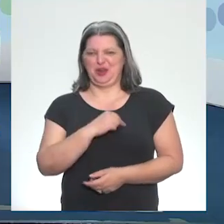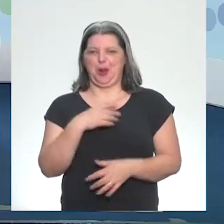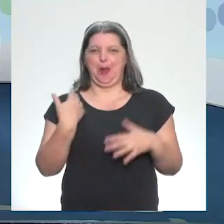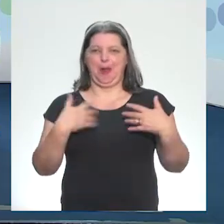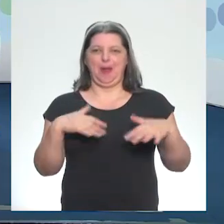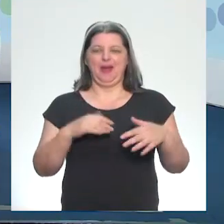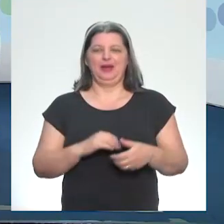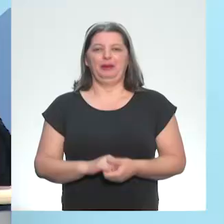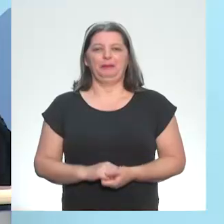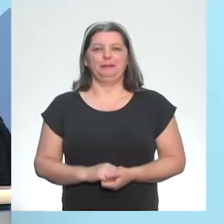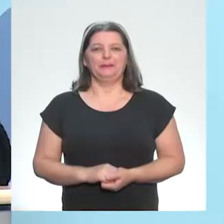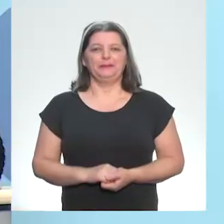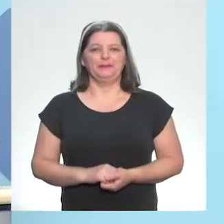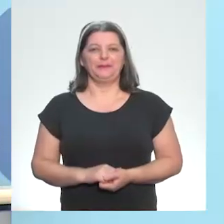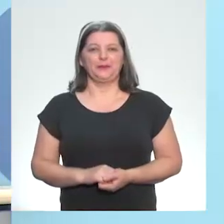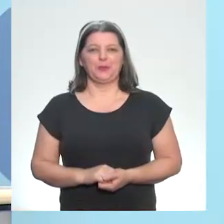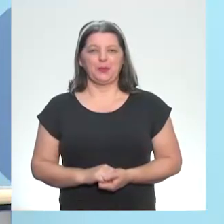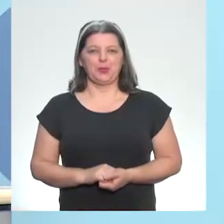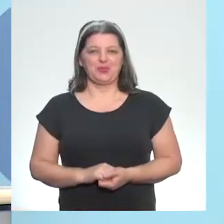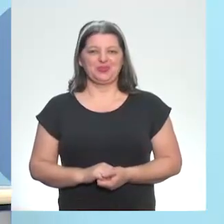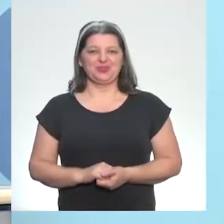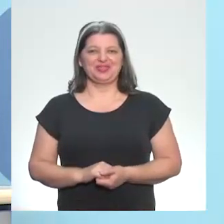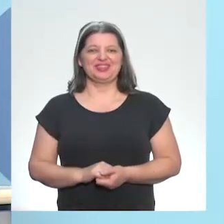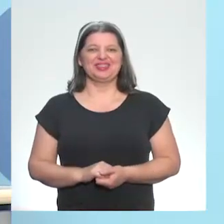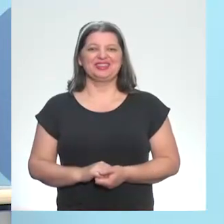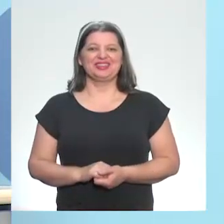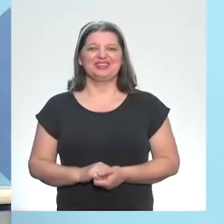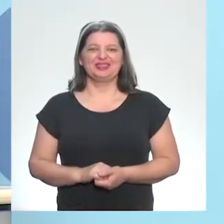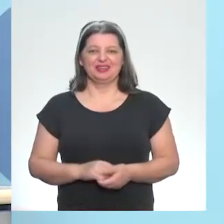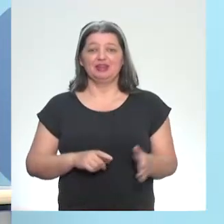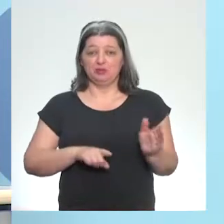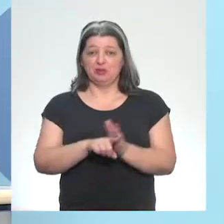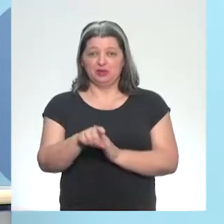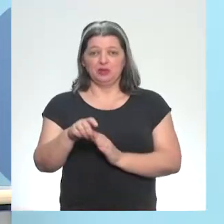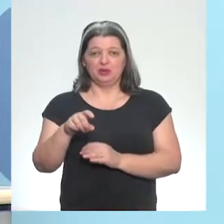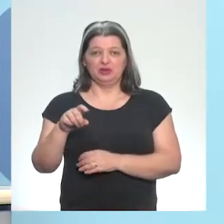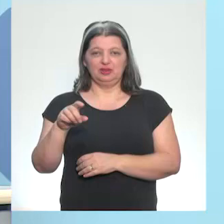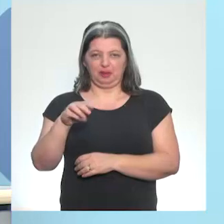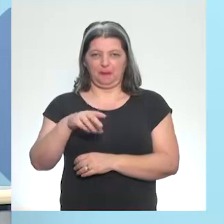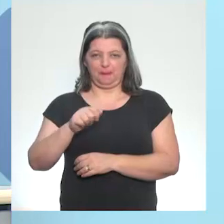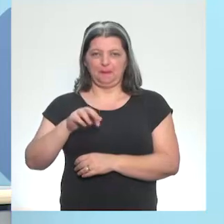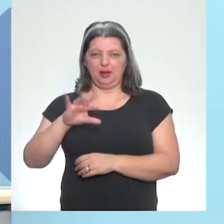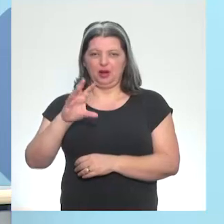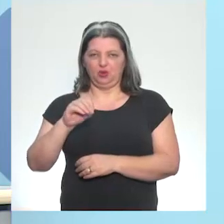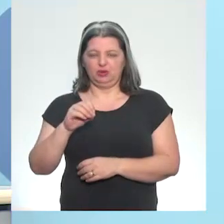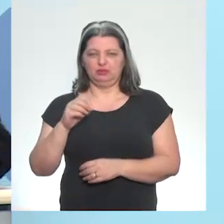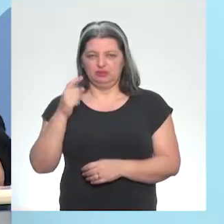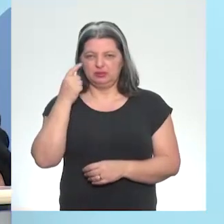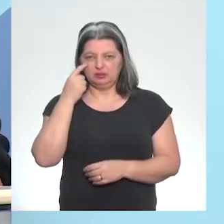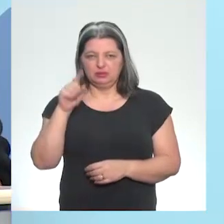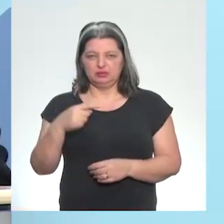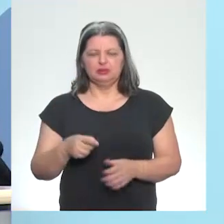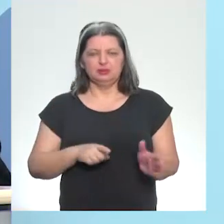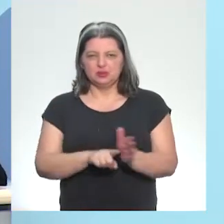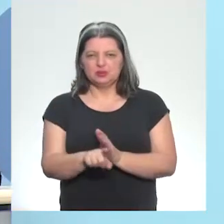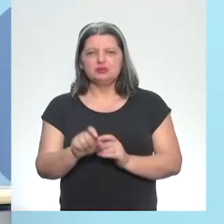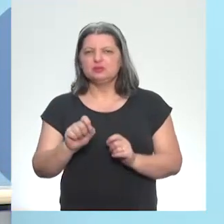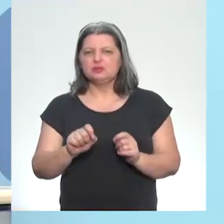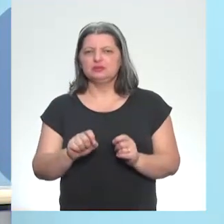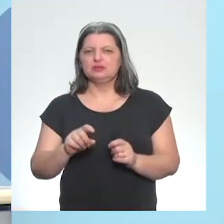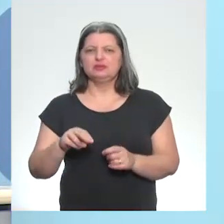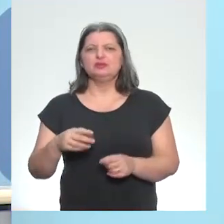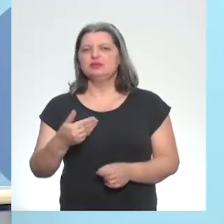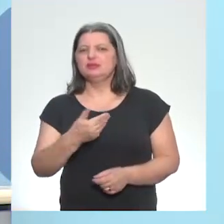break. É assim. Eu discuto com o Mauro também. Depois você pergunta para o Mauro. Vocês vão ter aula com o Mauro depois. Pergunta para ele. Fala, Mauro, no